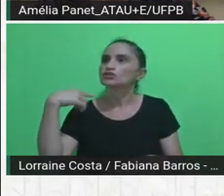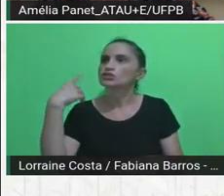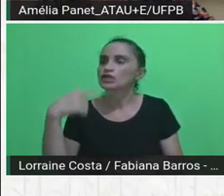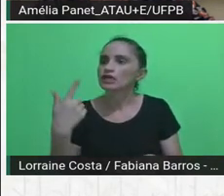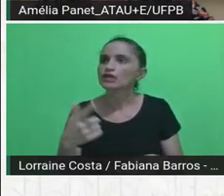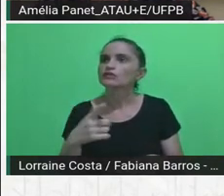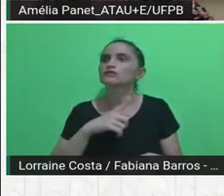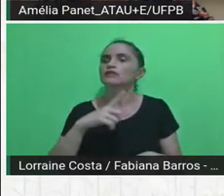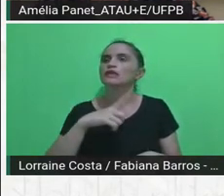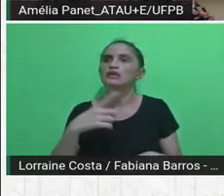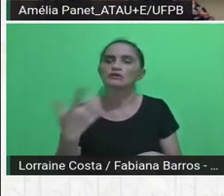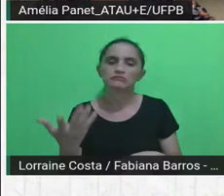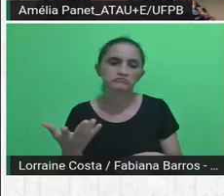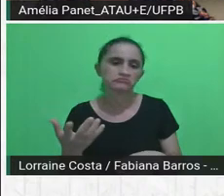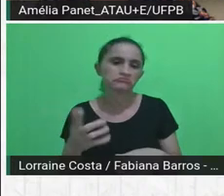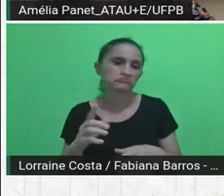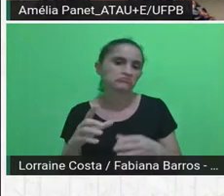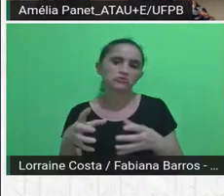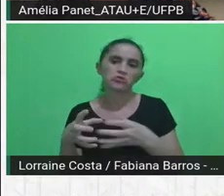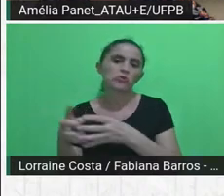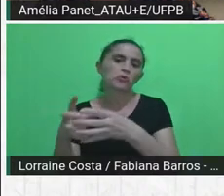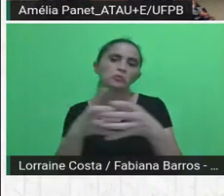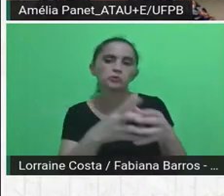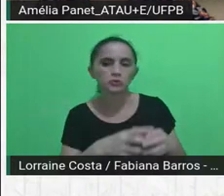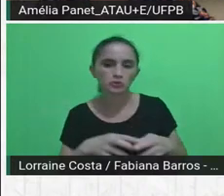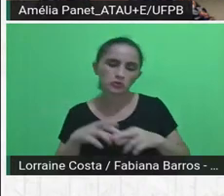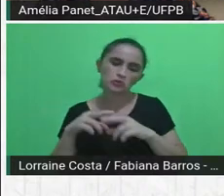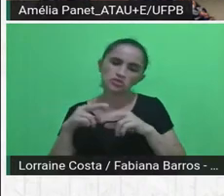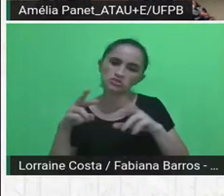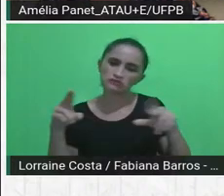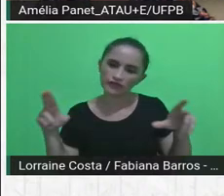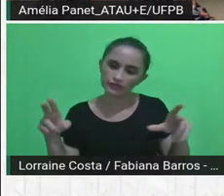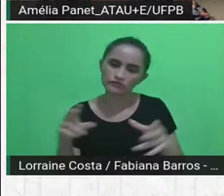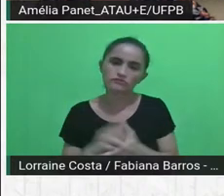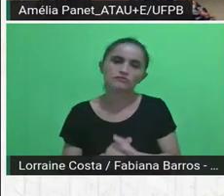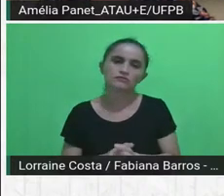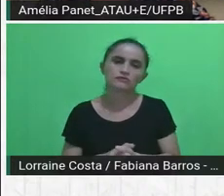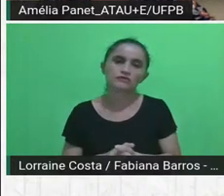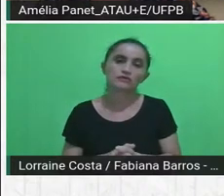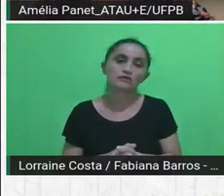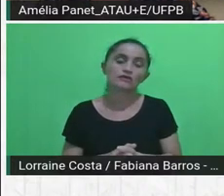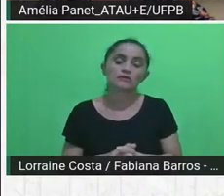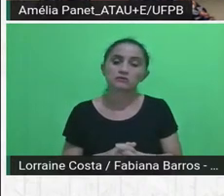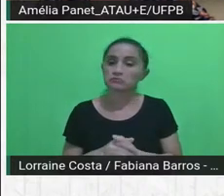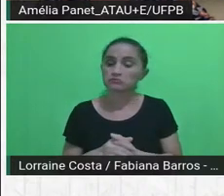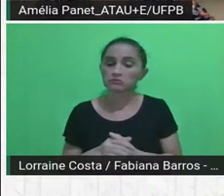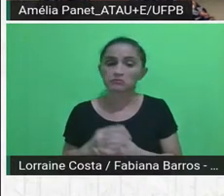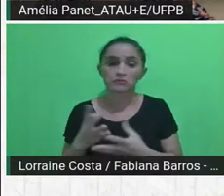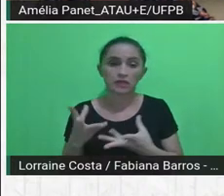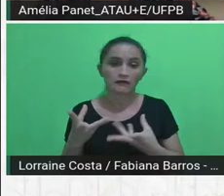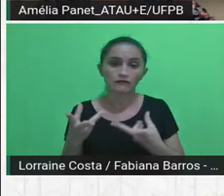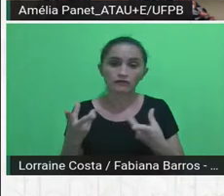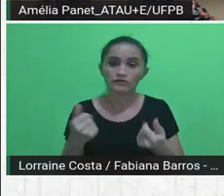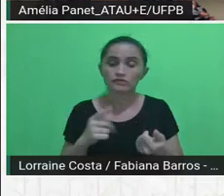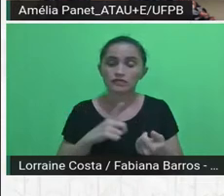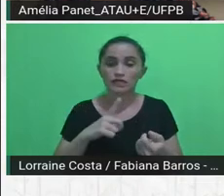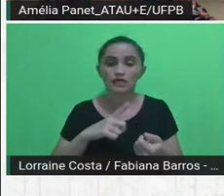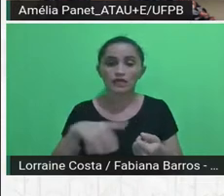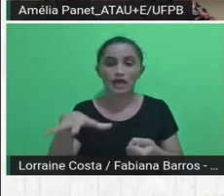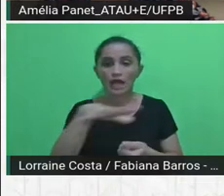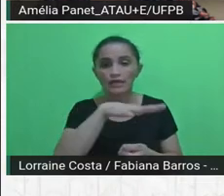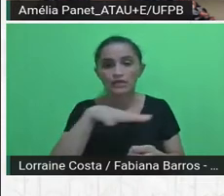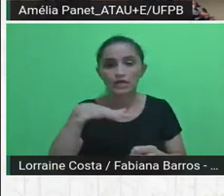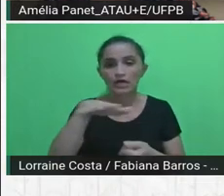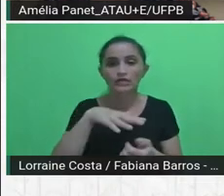nós construímos uma equipe muito diversa, muito rica, muito de campos de saberes diferentes que se